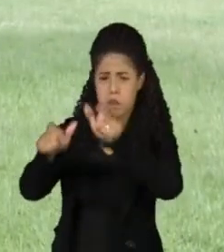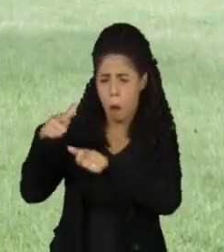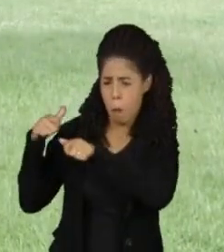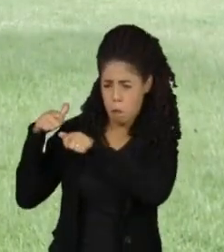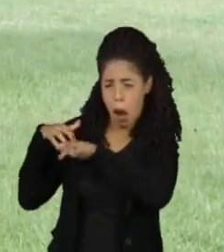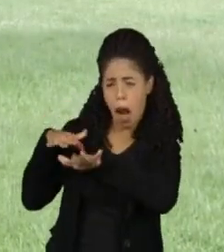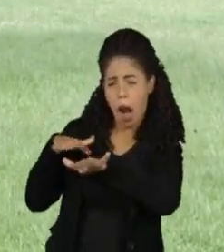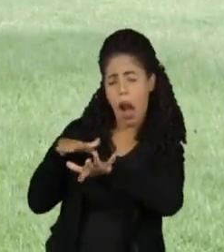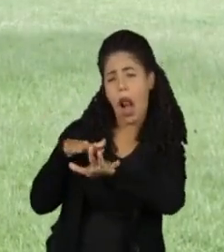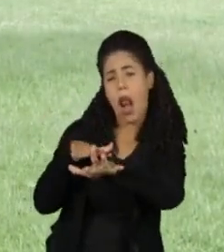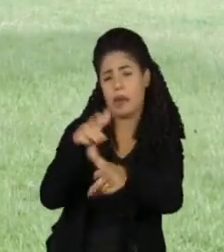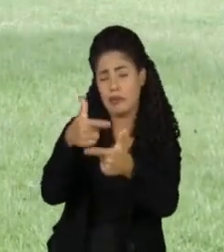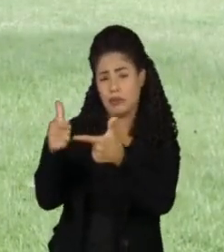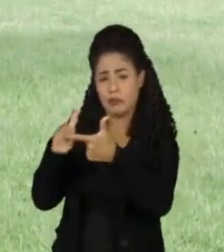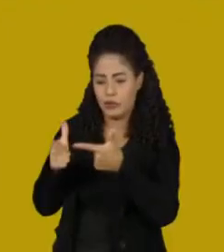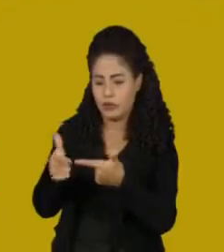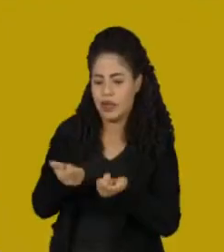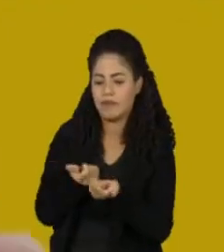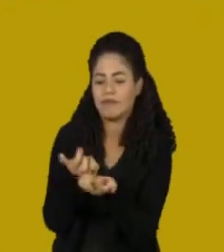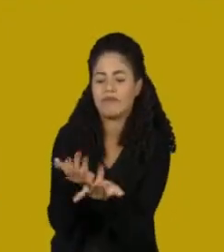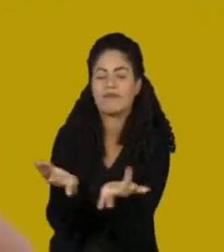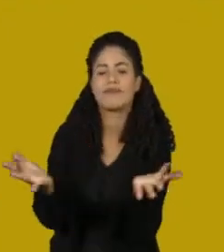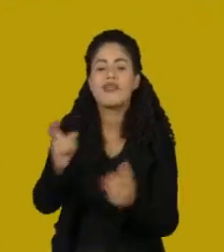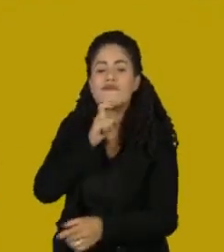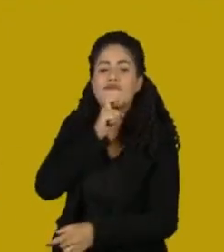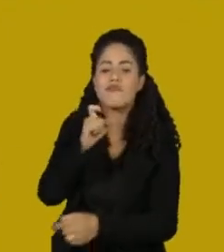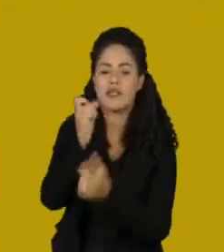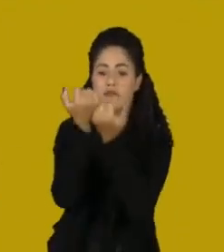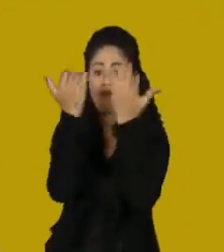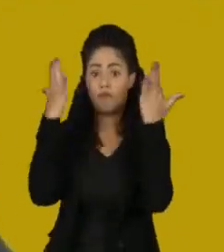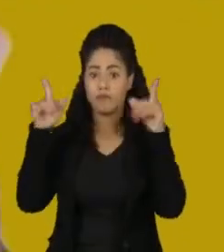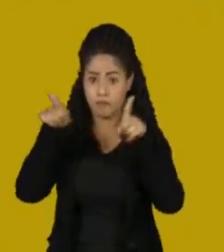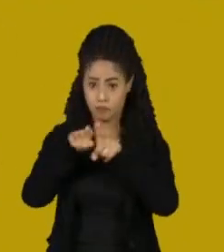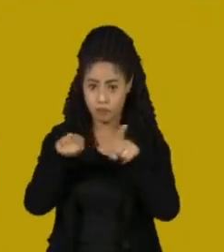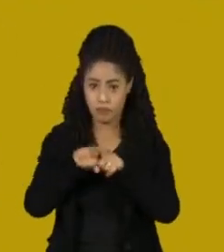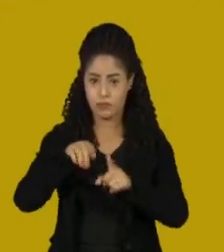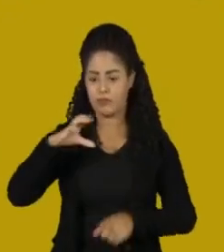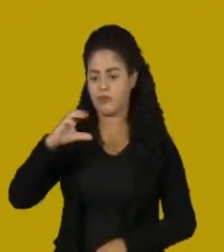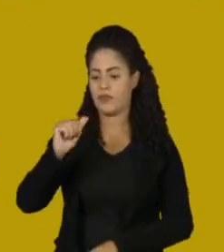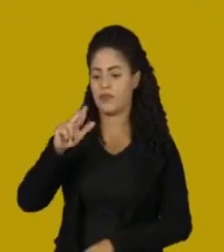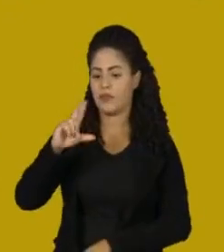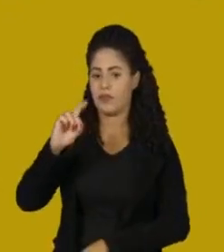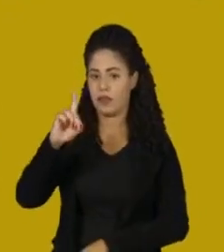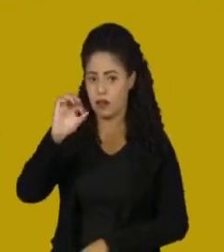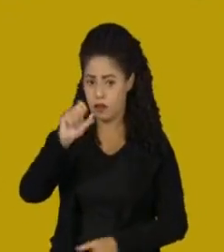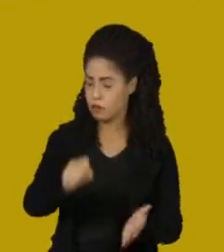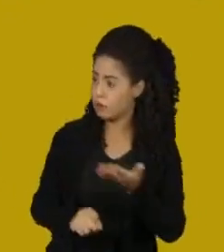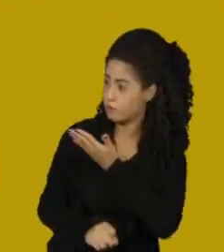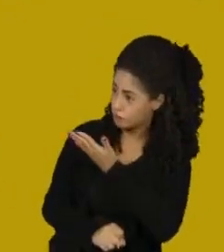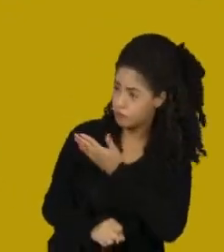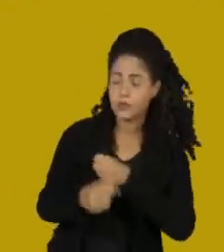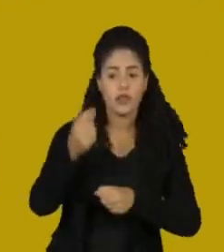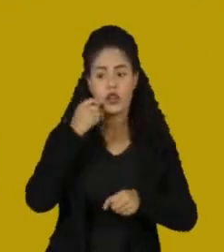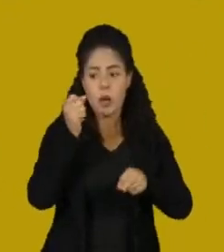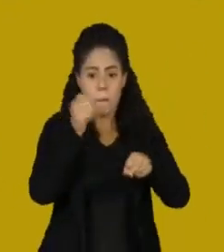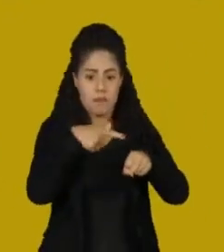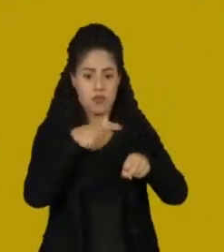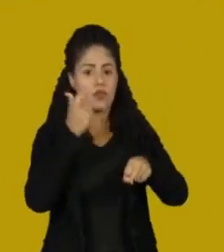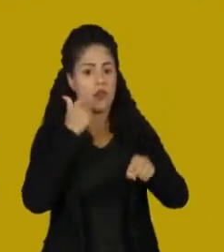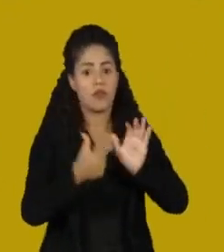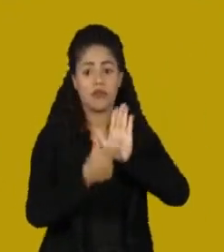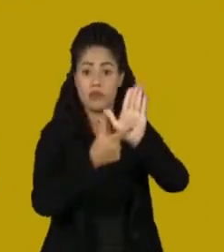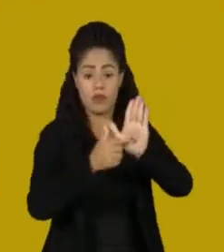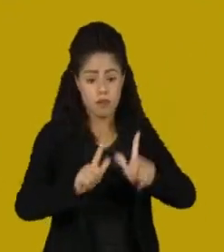destruir parte da vegetação. O deputado estadual, Carlos Gianazzi, do PSOL, protocolou uma